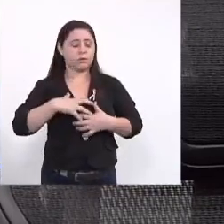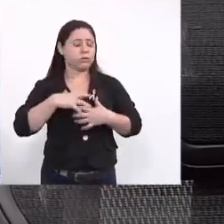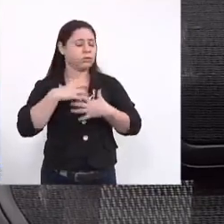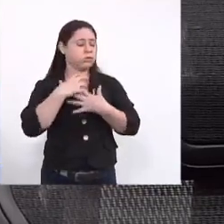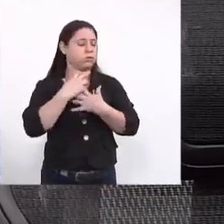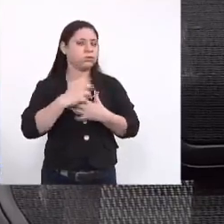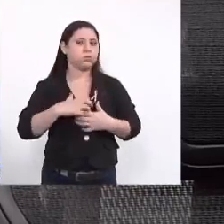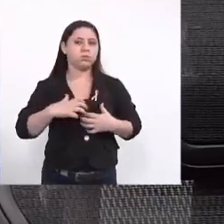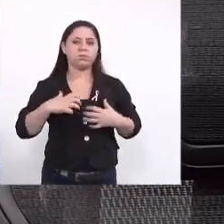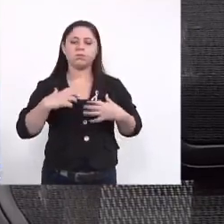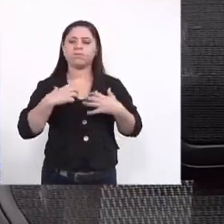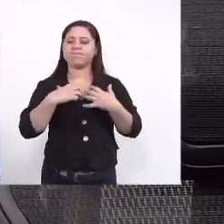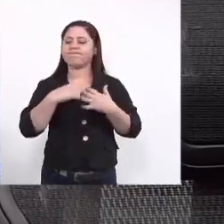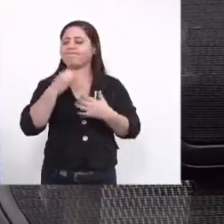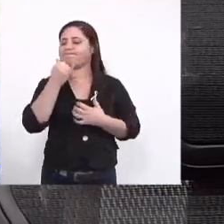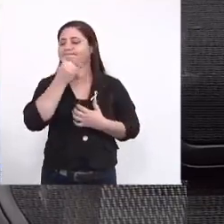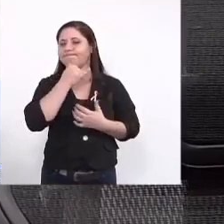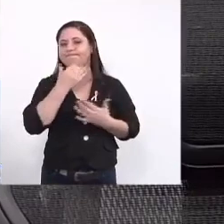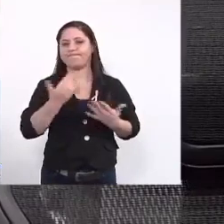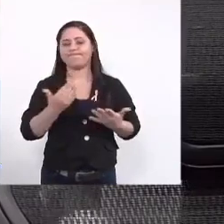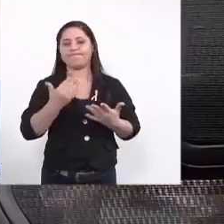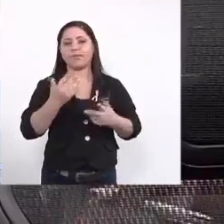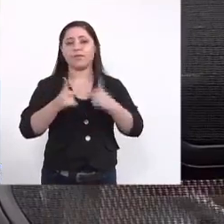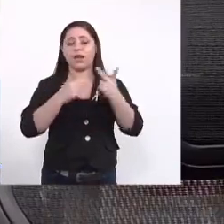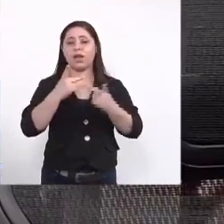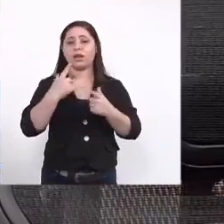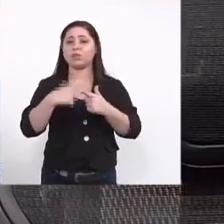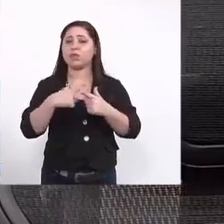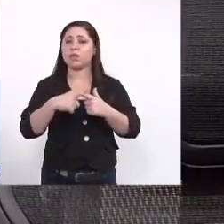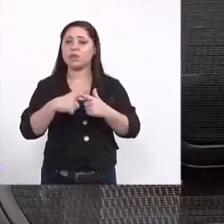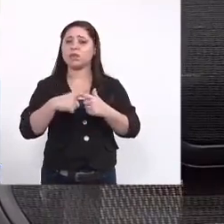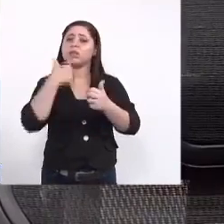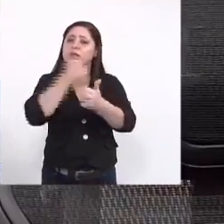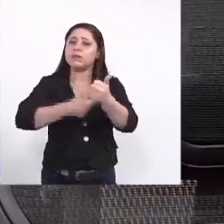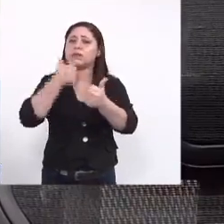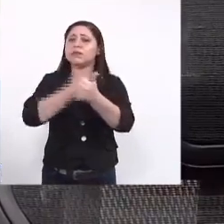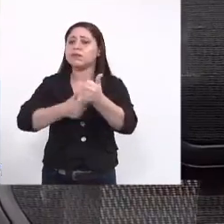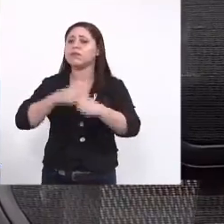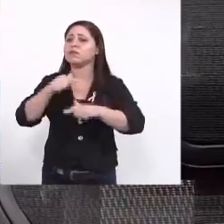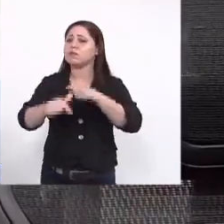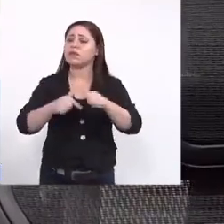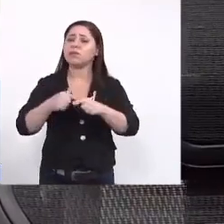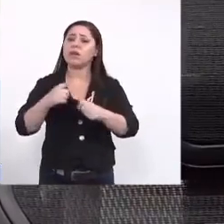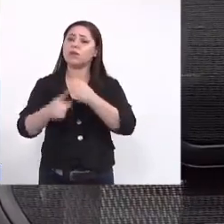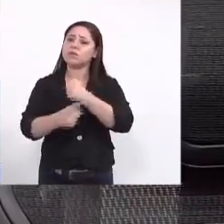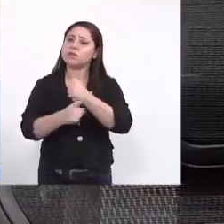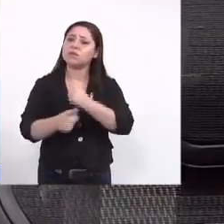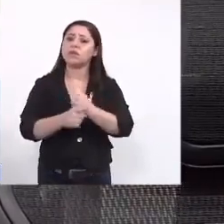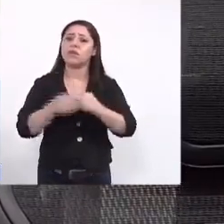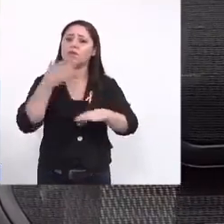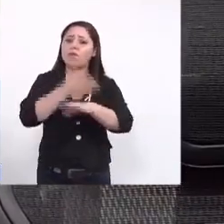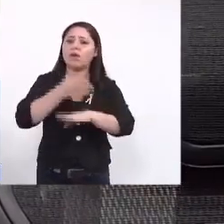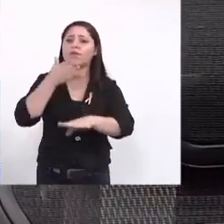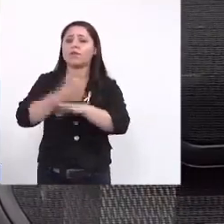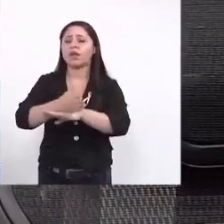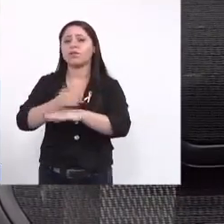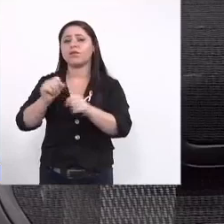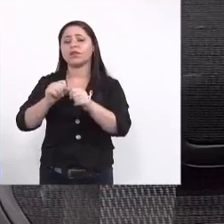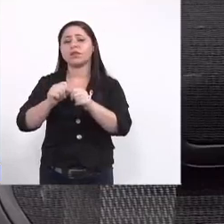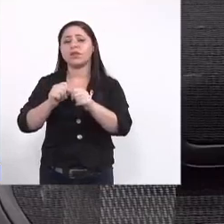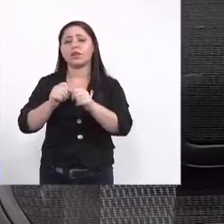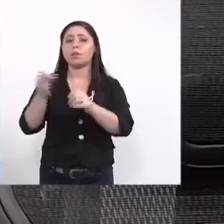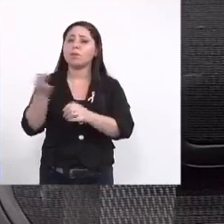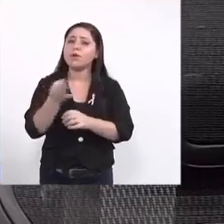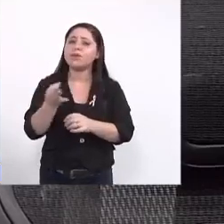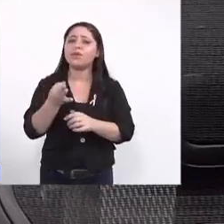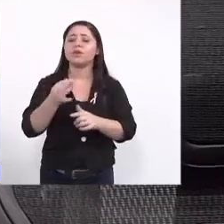e aí bate a tristeza fala poxa por mais que a gente estejamos tentando fazer algo produtivo para a